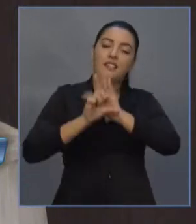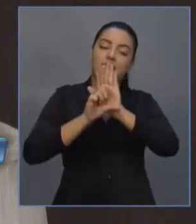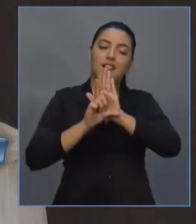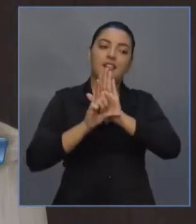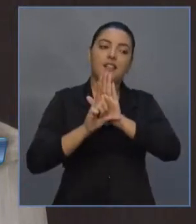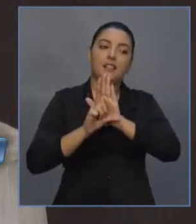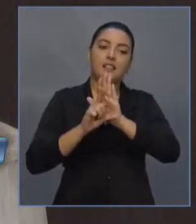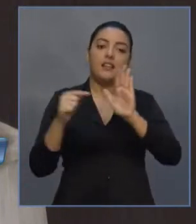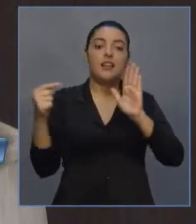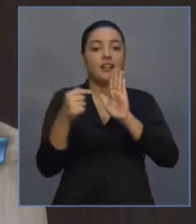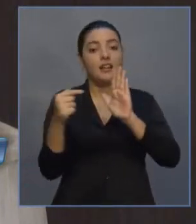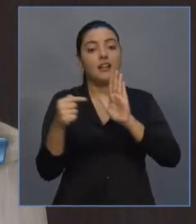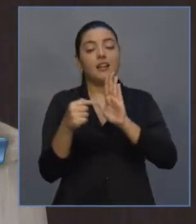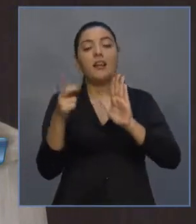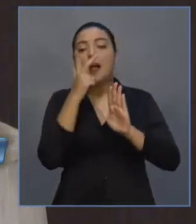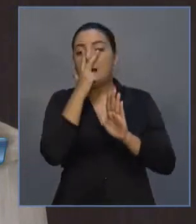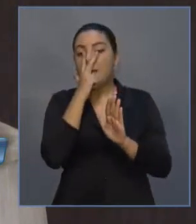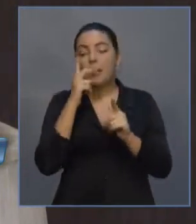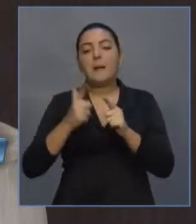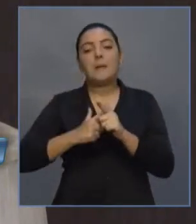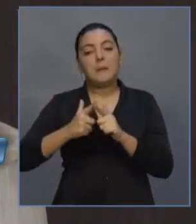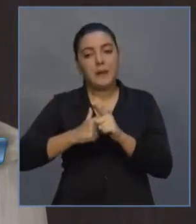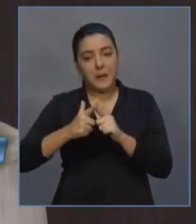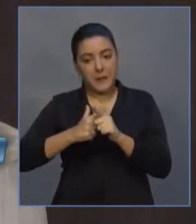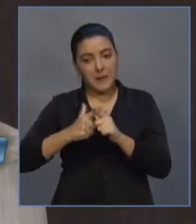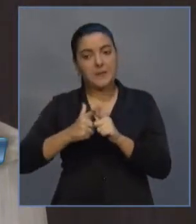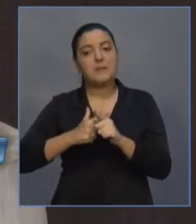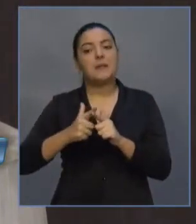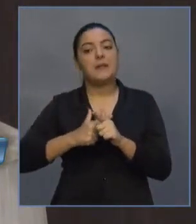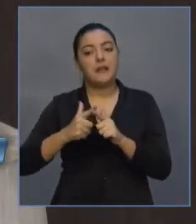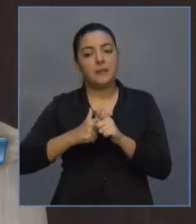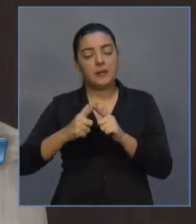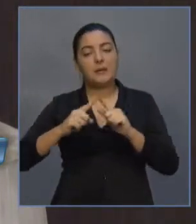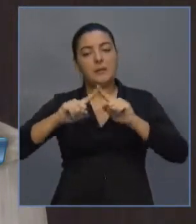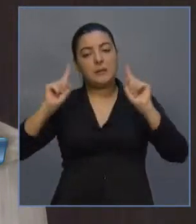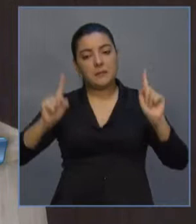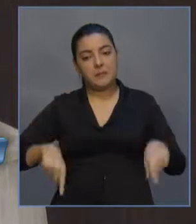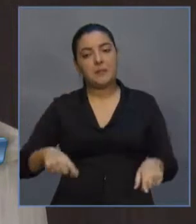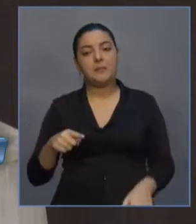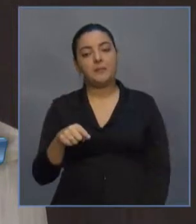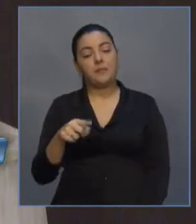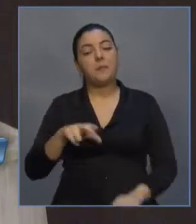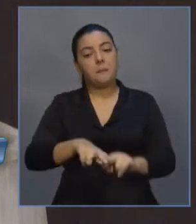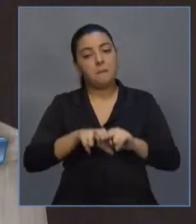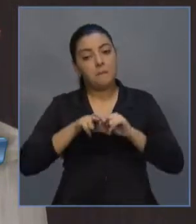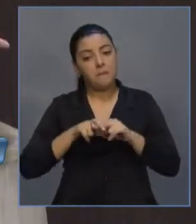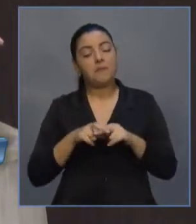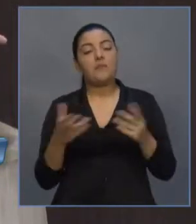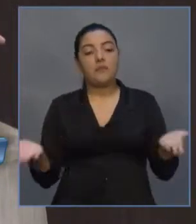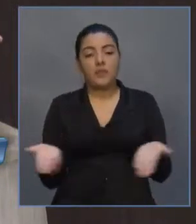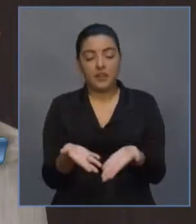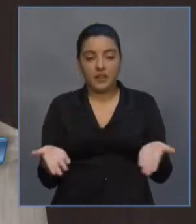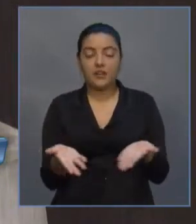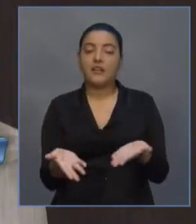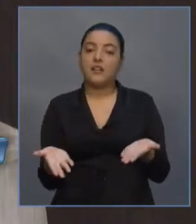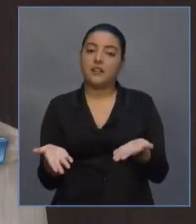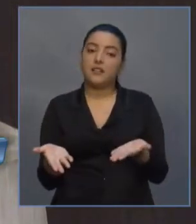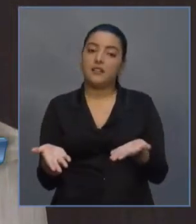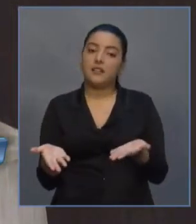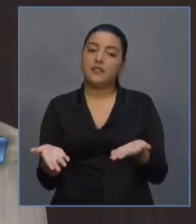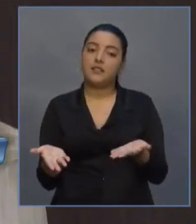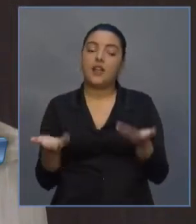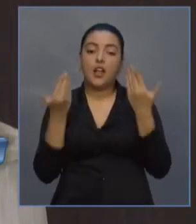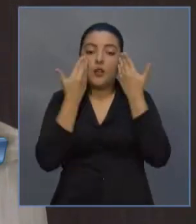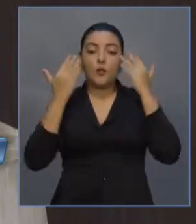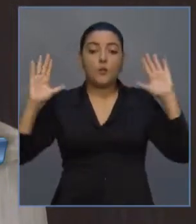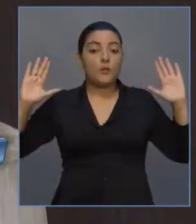retrato 3x4 colado no projeto. Quer, obviamente, beneficiar, não sei